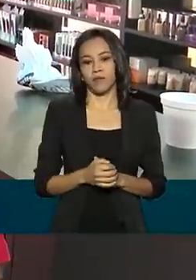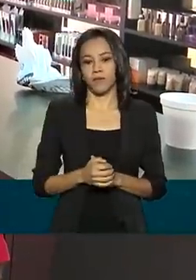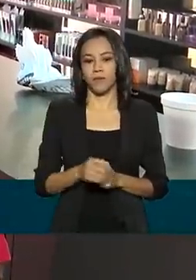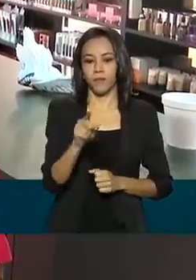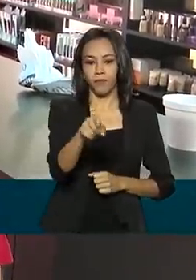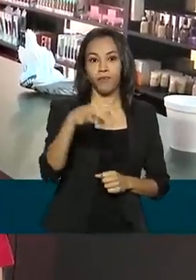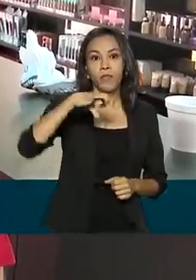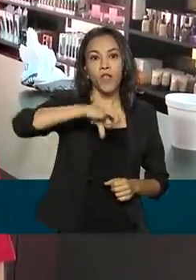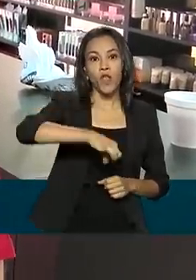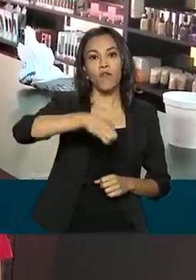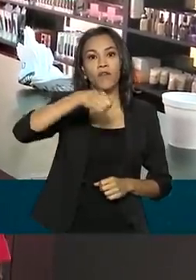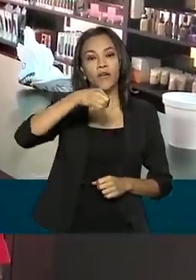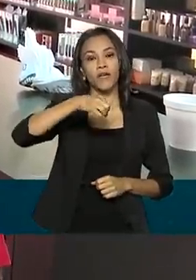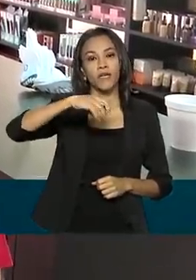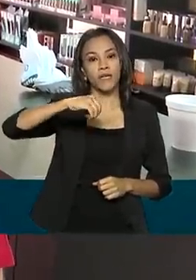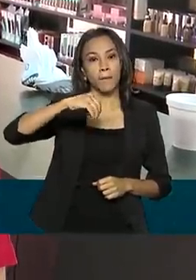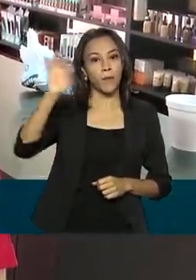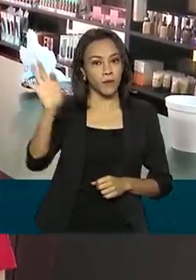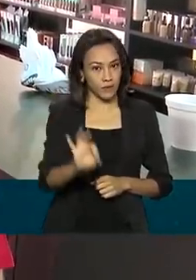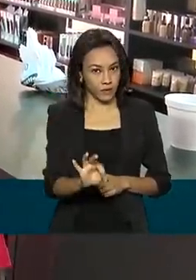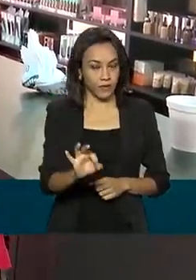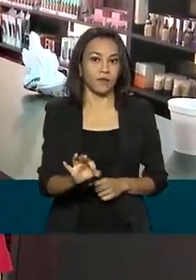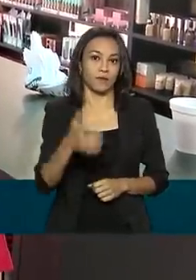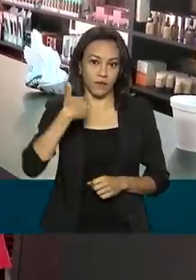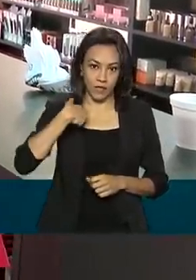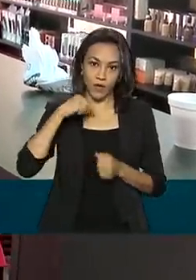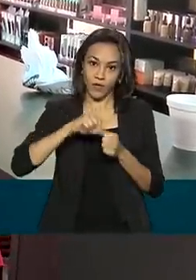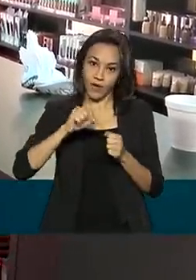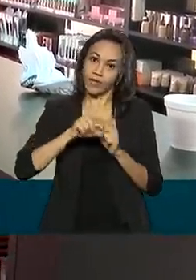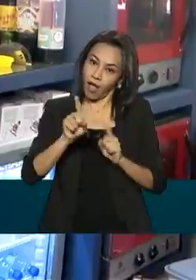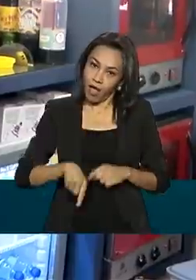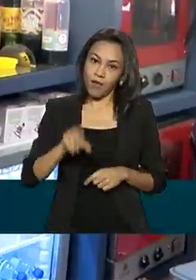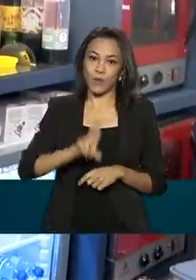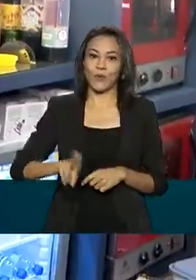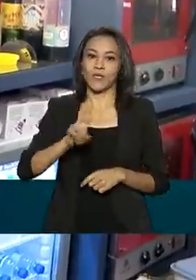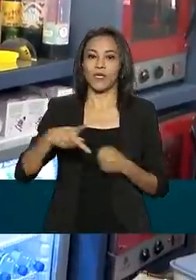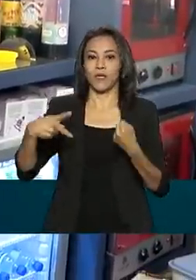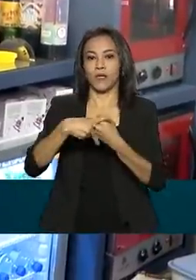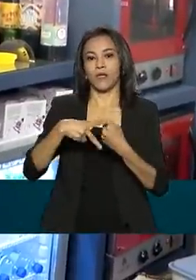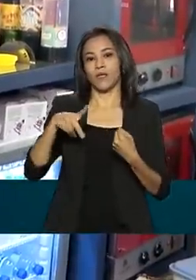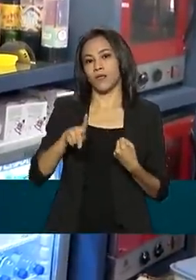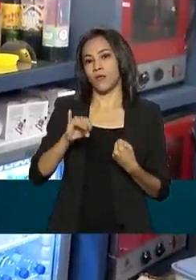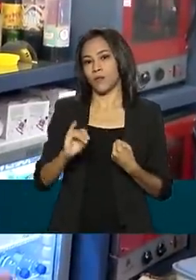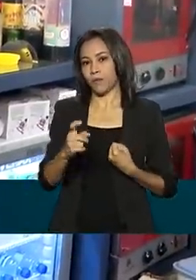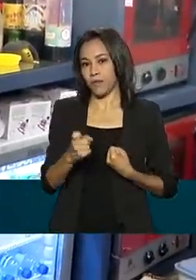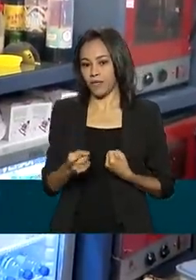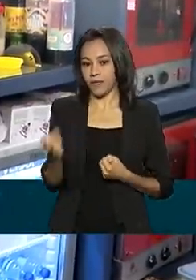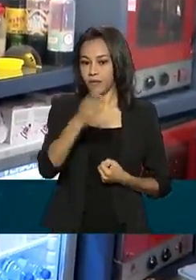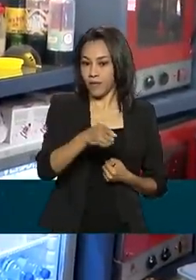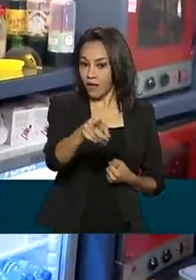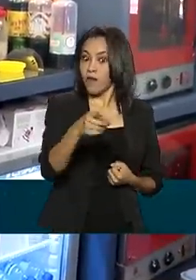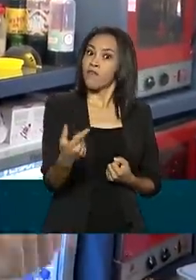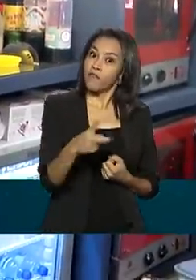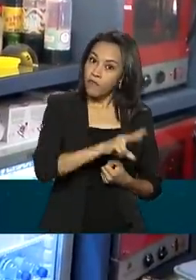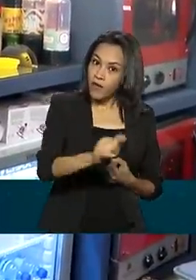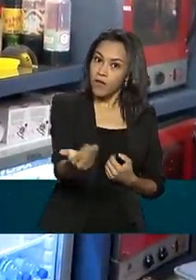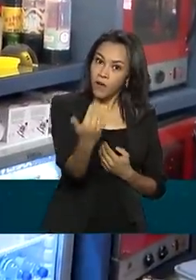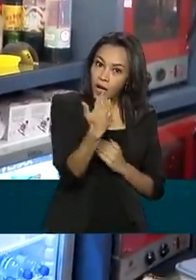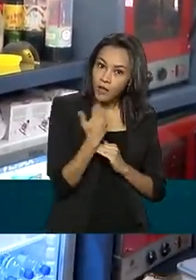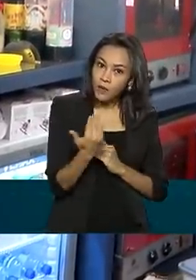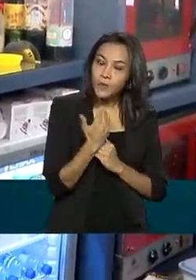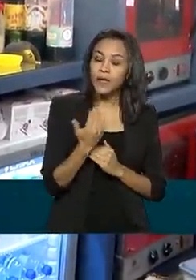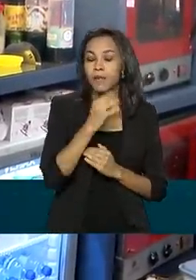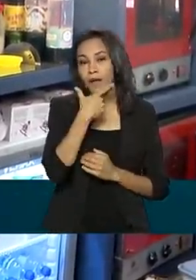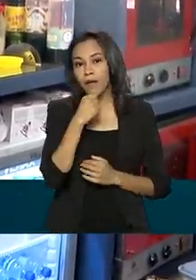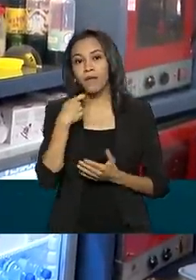90% das transações que eu faço é através do PIX. O PIX realmente veio para revolucionar toda a história, tanto para quem paga